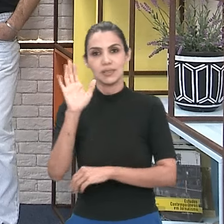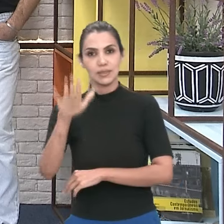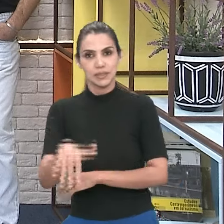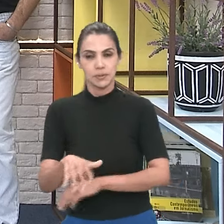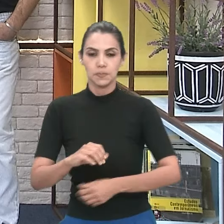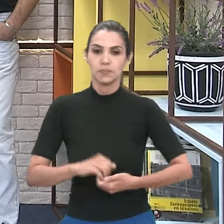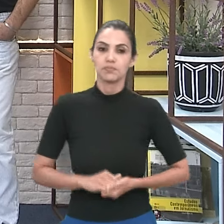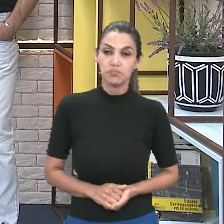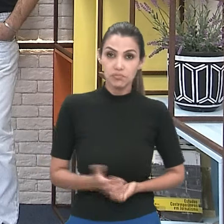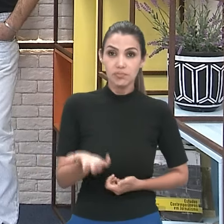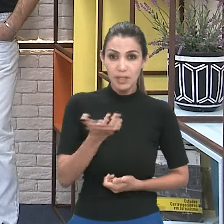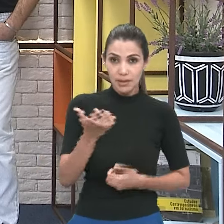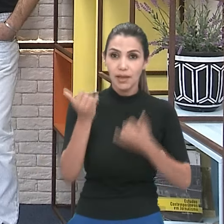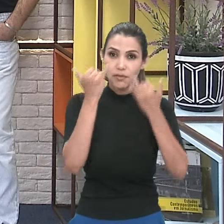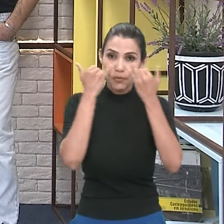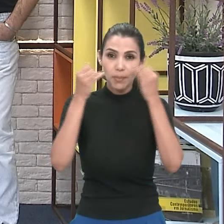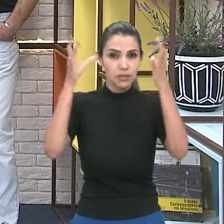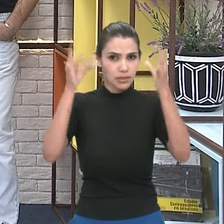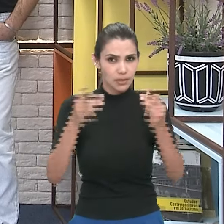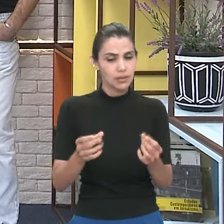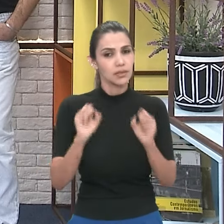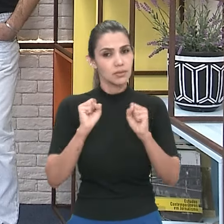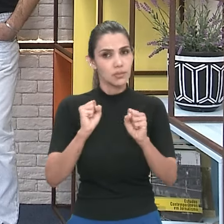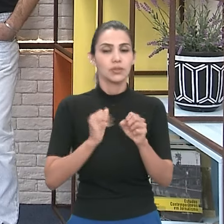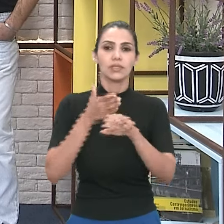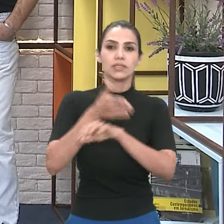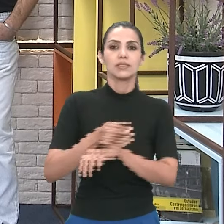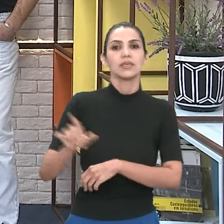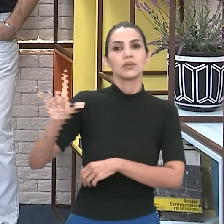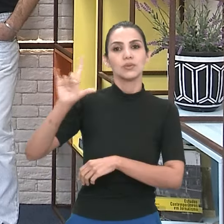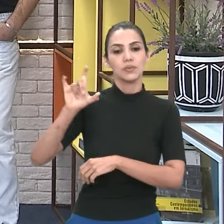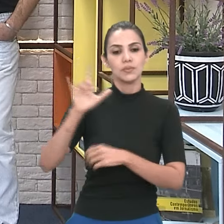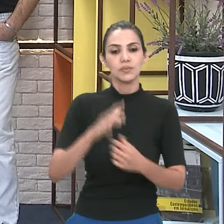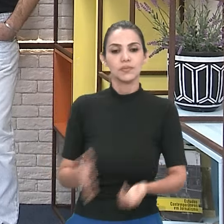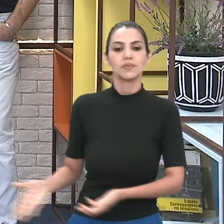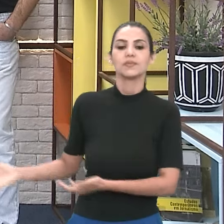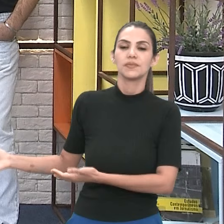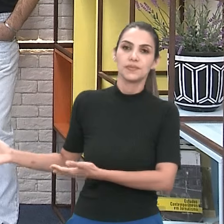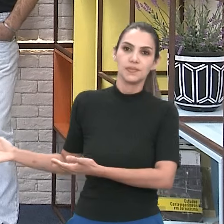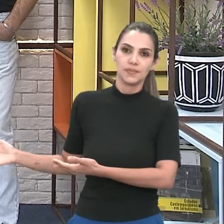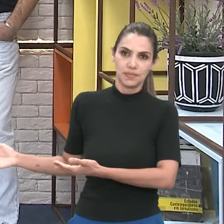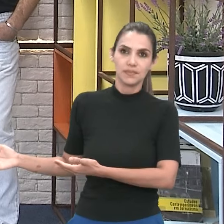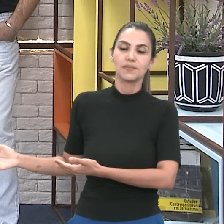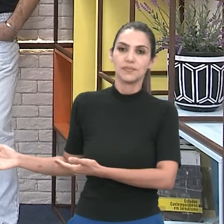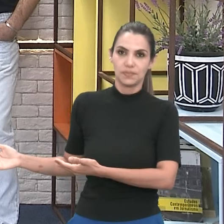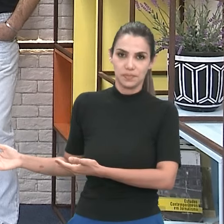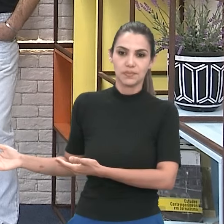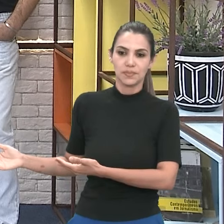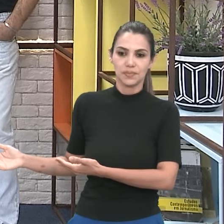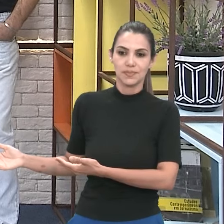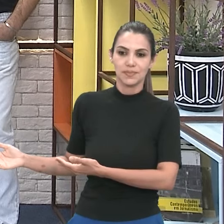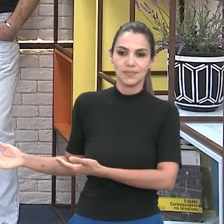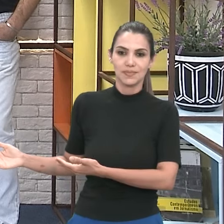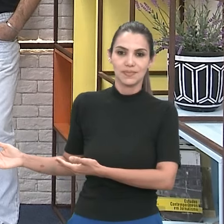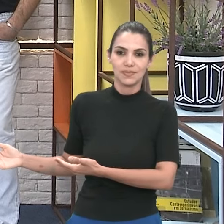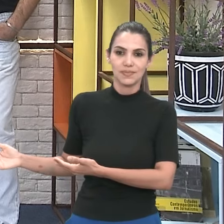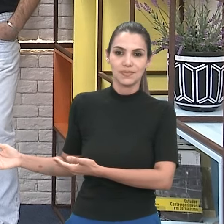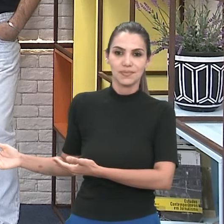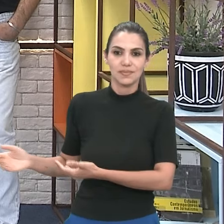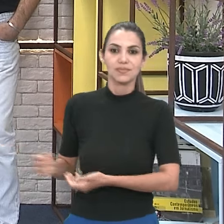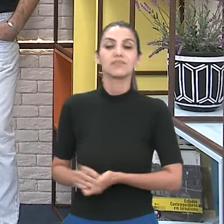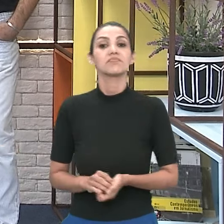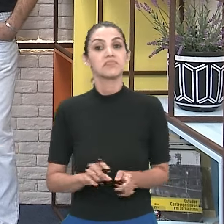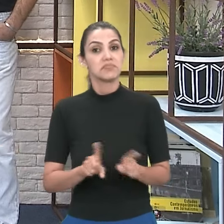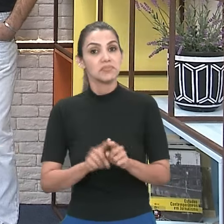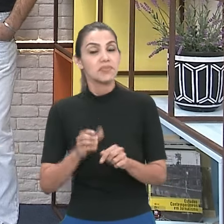tarde. Para mais informações você pode acessar o Instagram Centro Cultural UFG. Tudo junto. Inclusive você